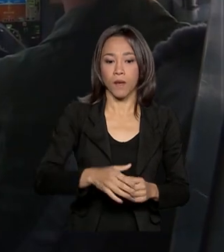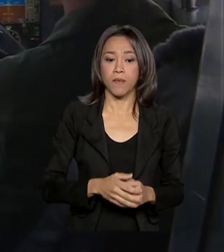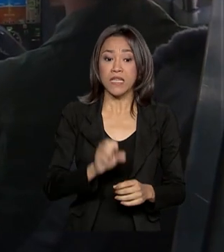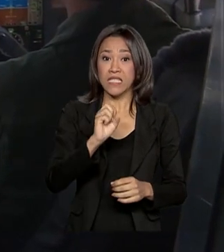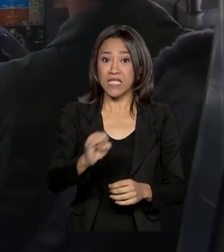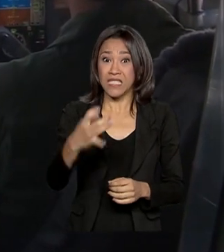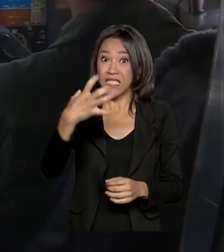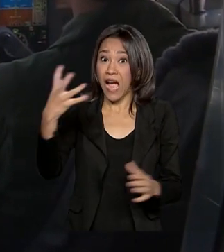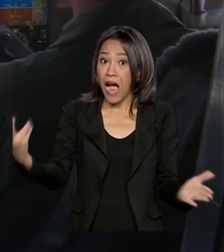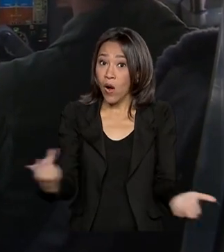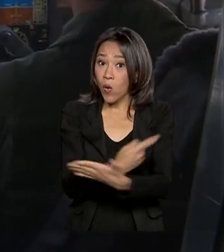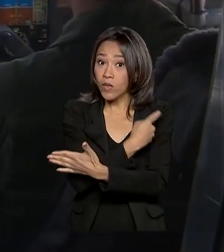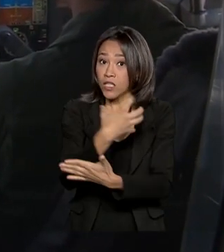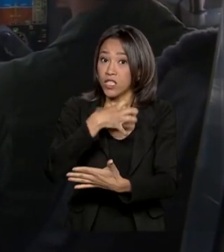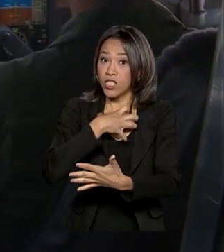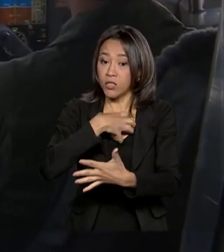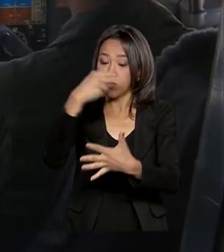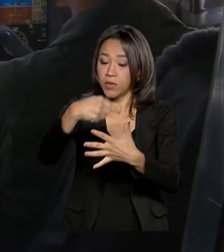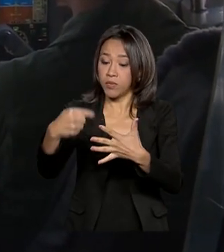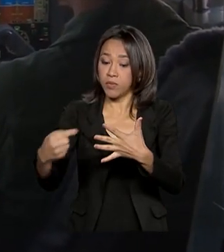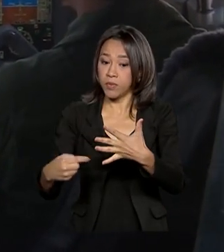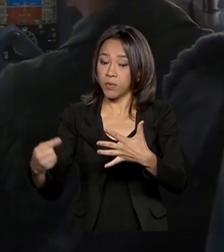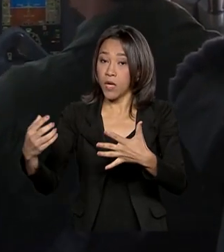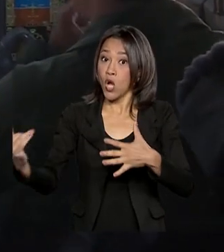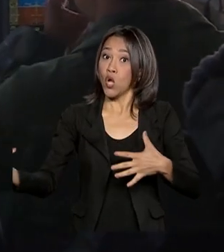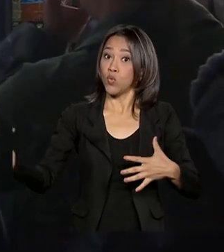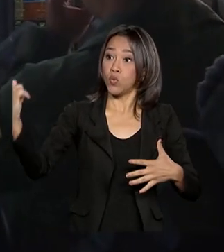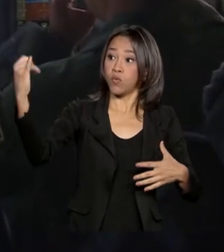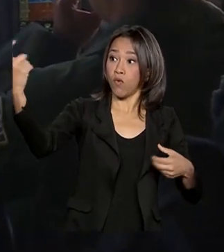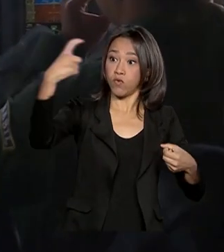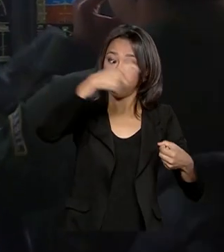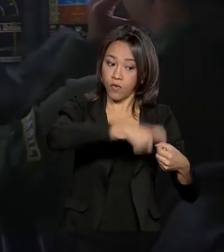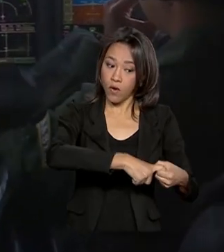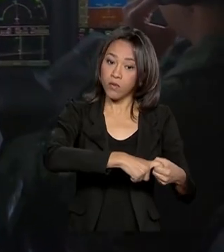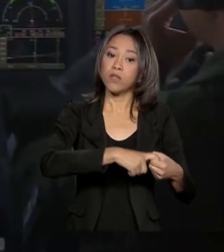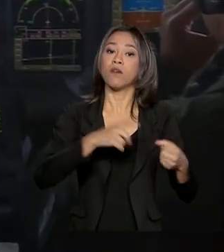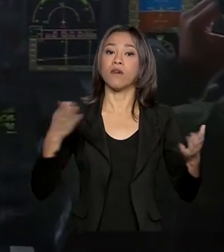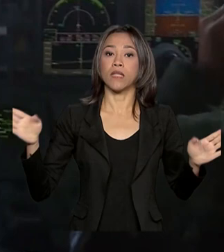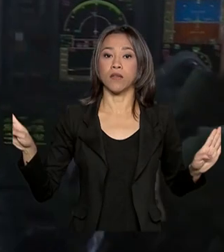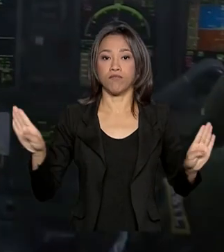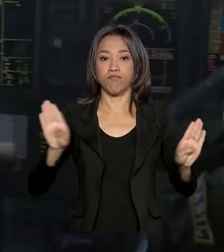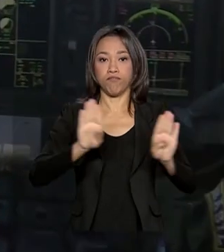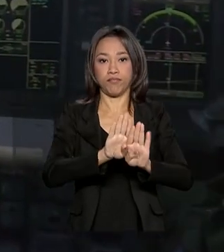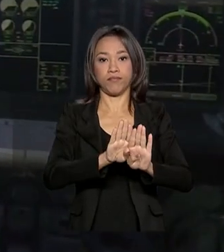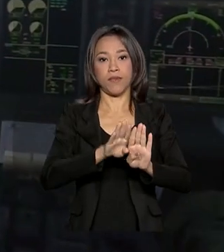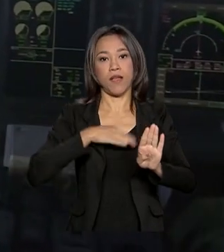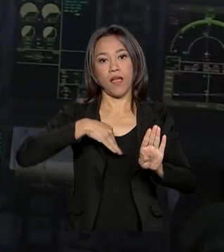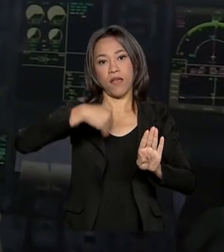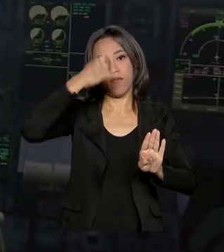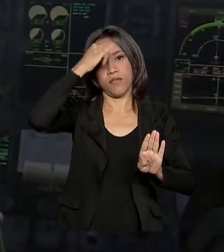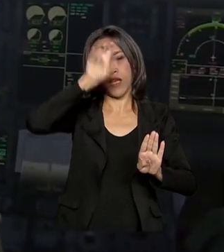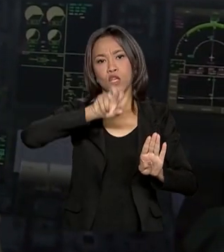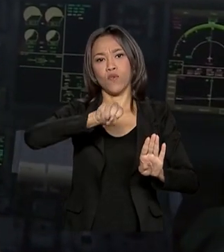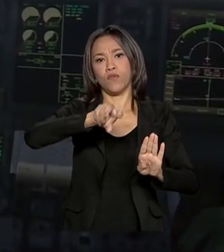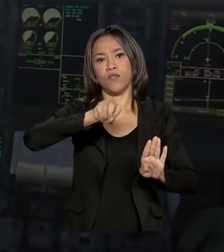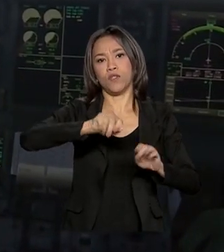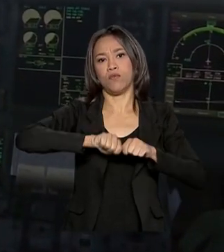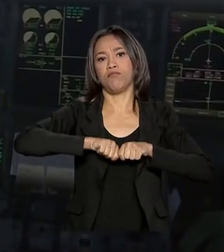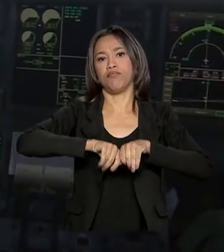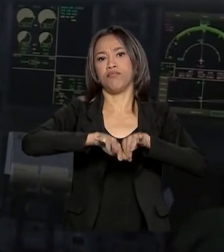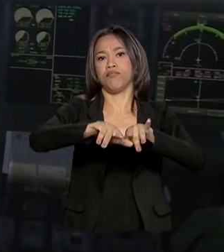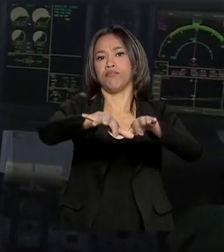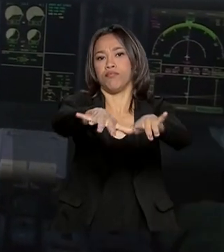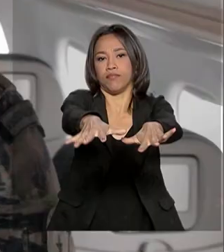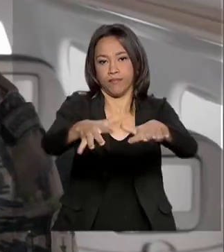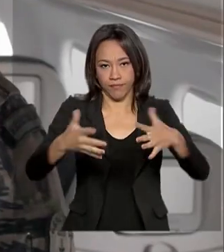sintomas surgirem durante o voo de retorno, o isolamento das áreas da aeronave vai evitar que o vírus se propague para os demais